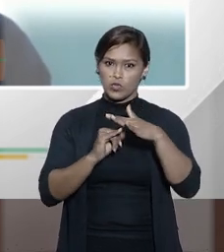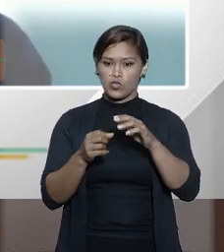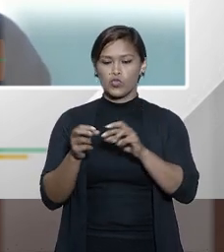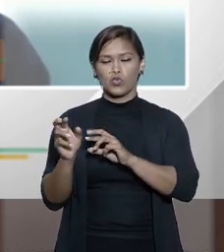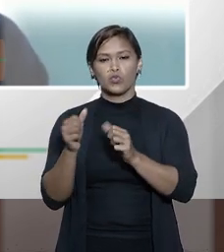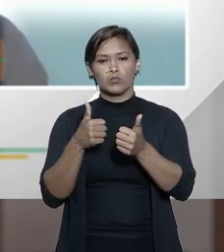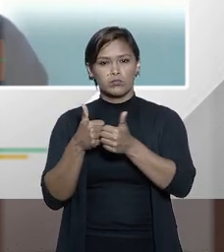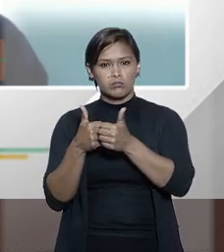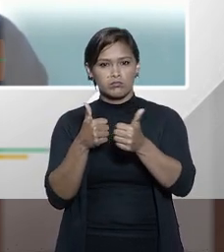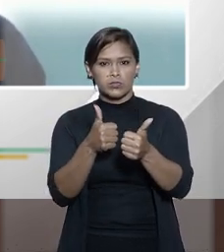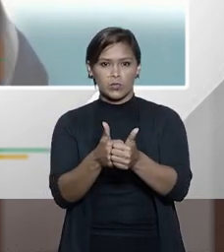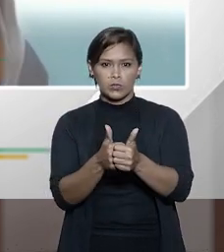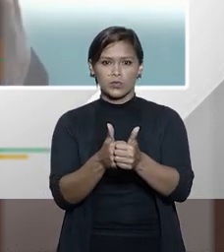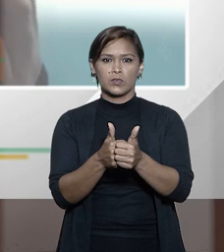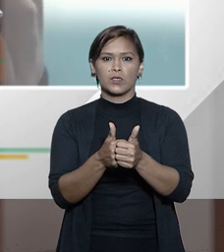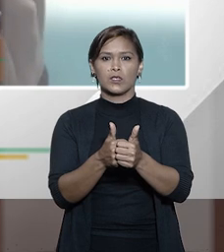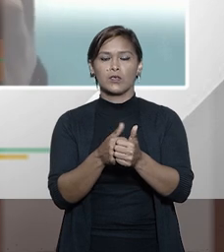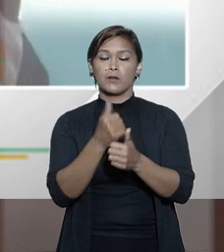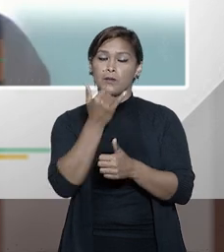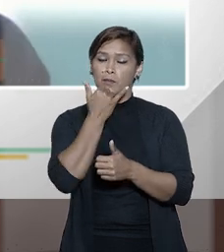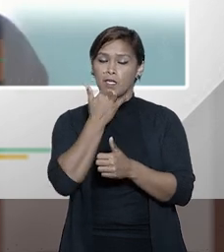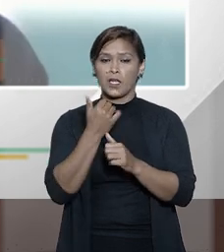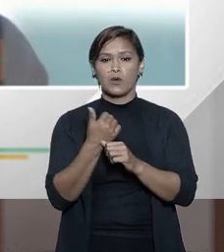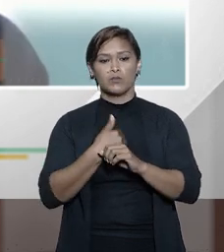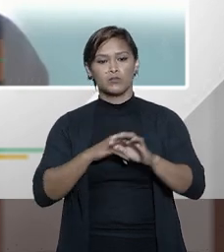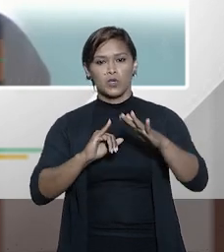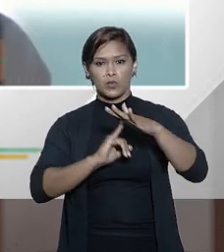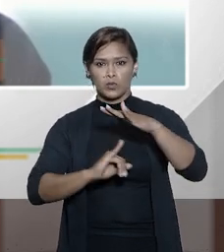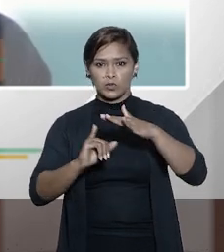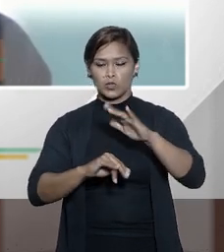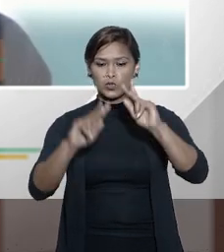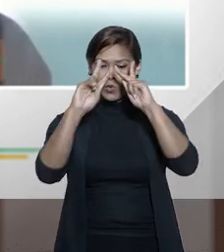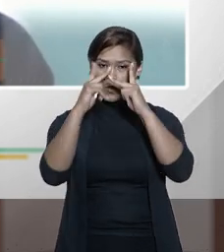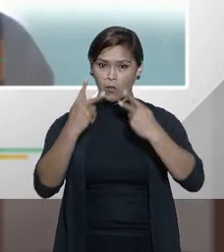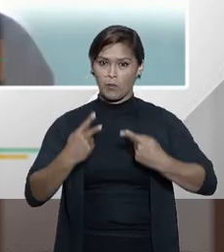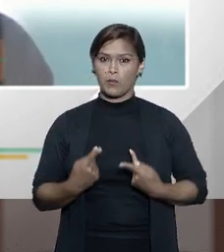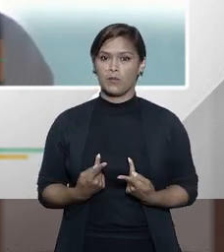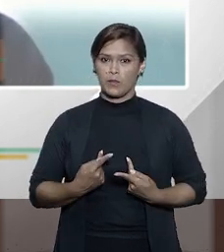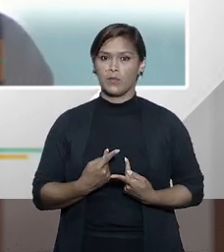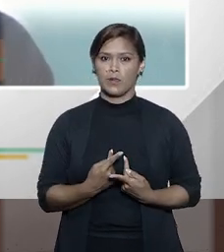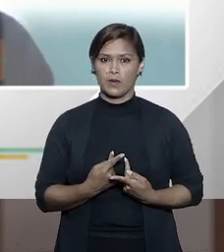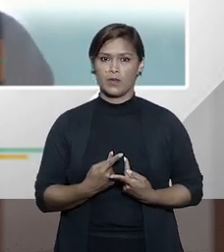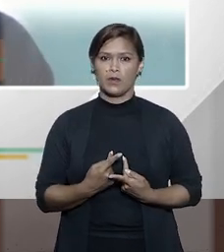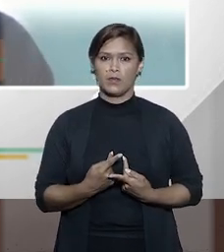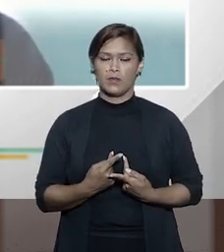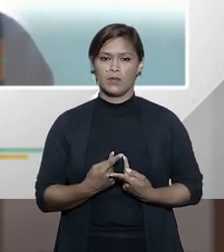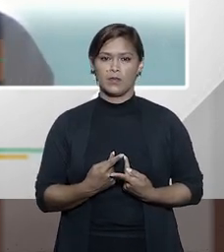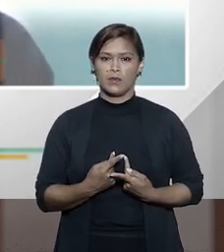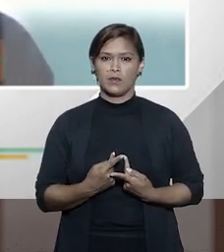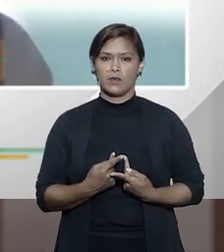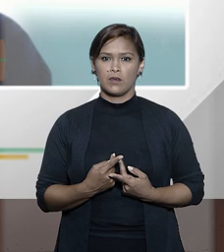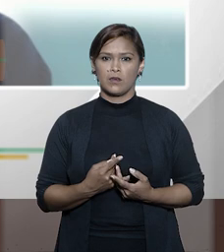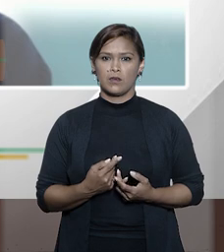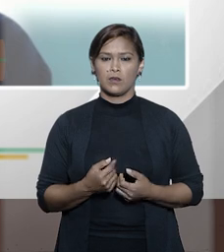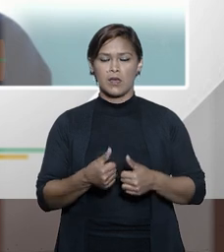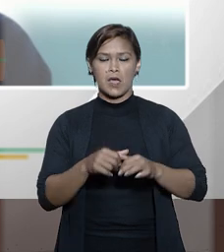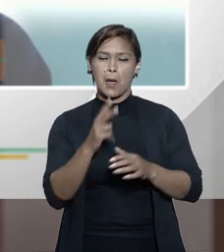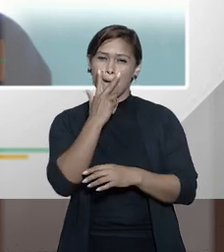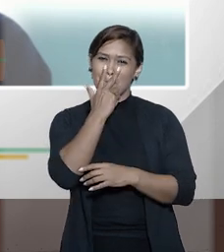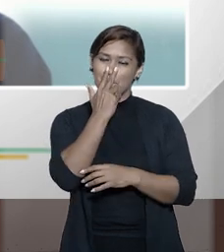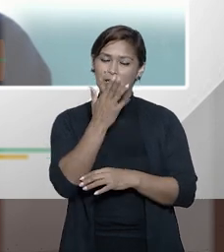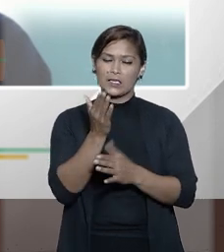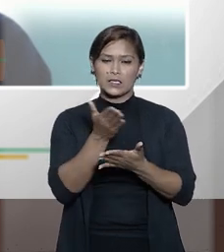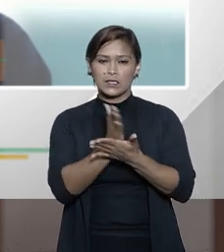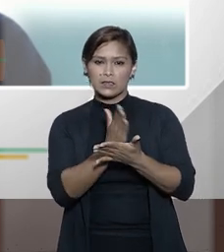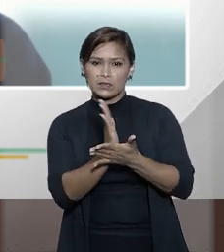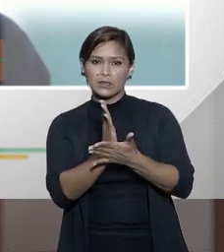doutrinário desculpa um instituto humanitário enfim me parece